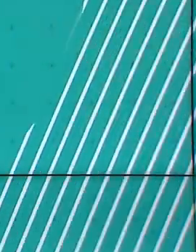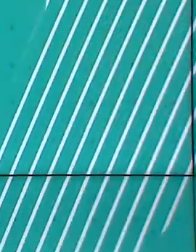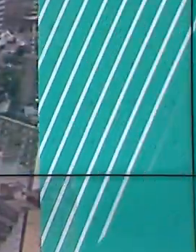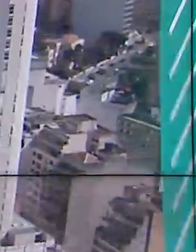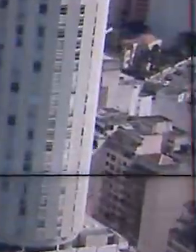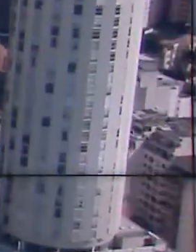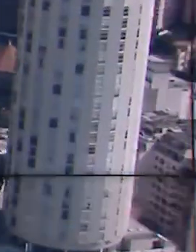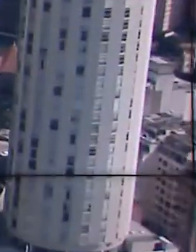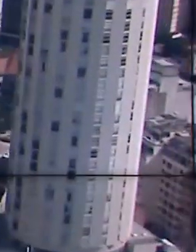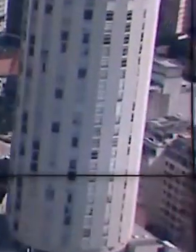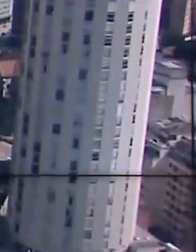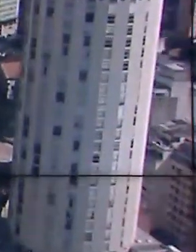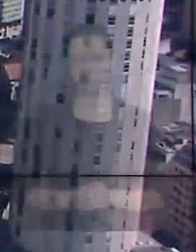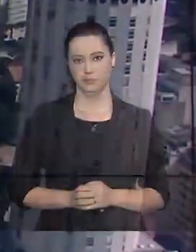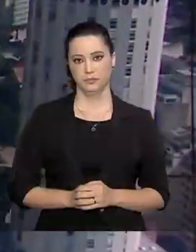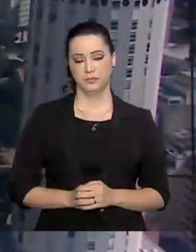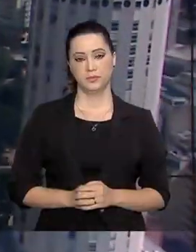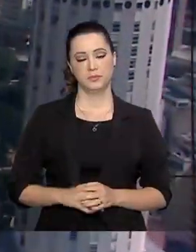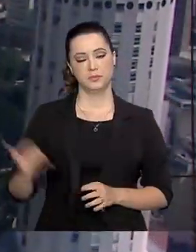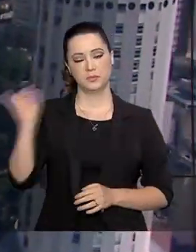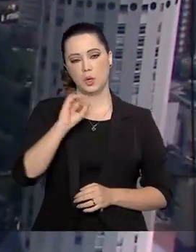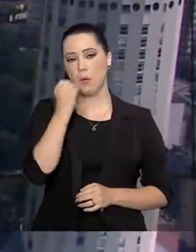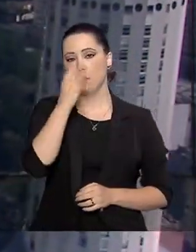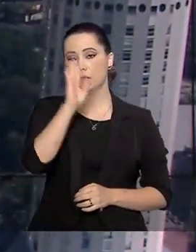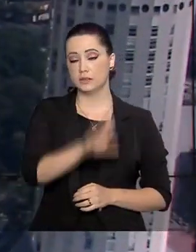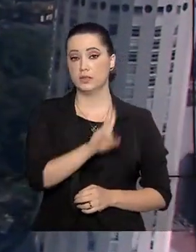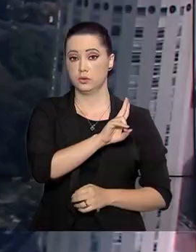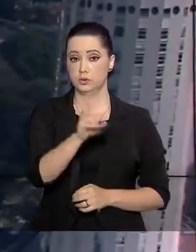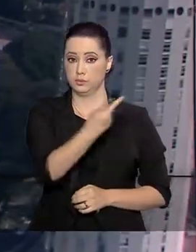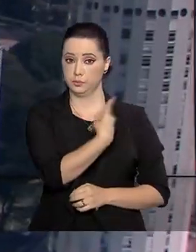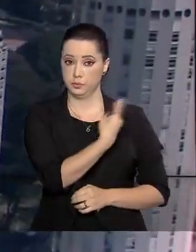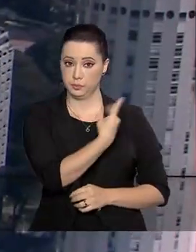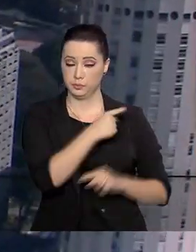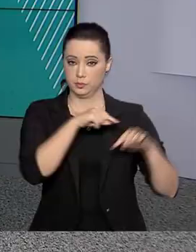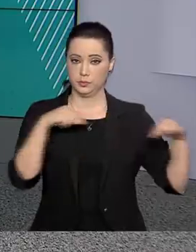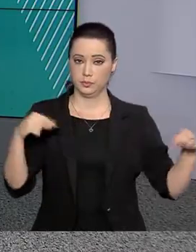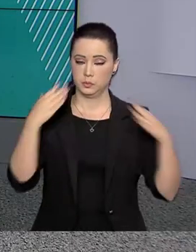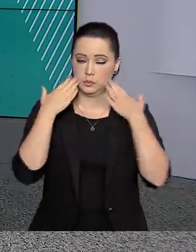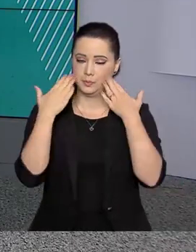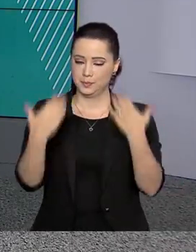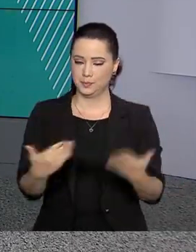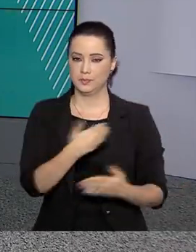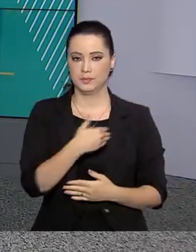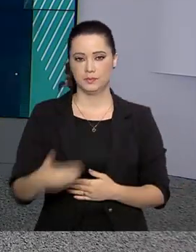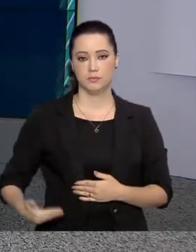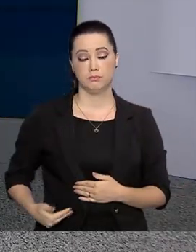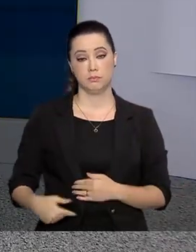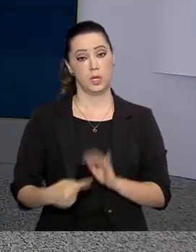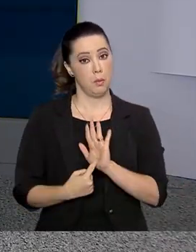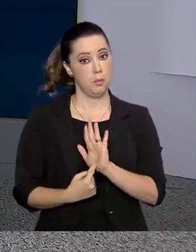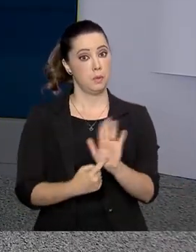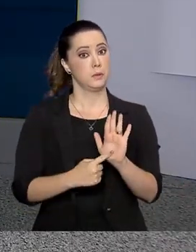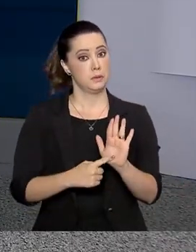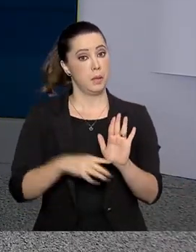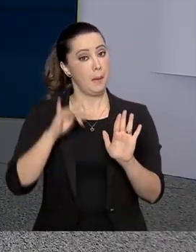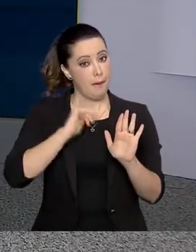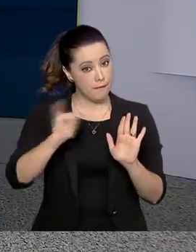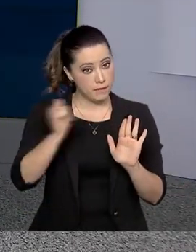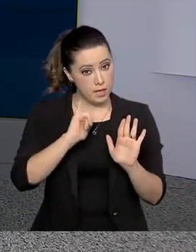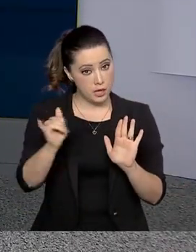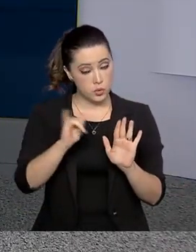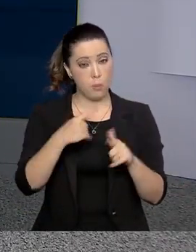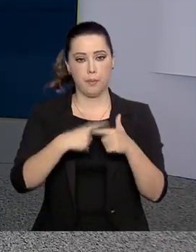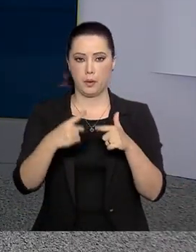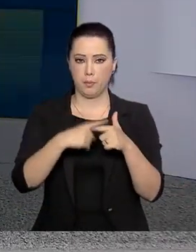Olá, boa tarde. Eu sou Roberto Camargo e estamos de volta com o Governo Agora. Sinal de alerta para o sarampo. A